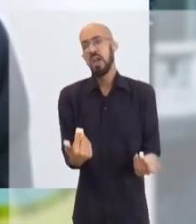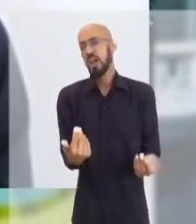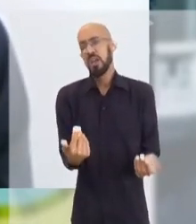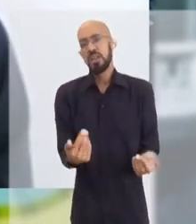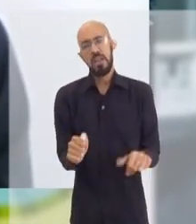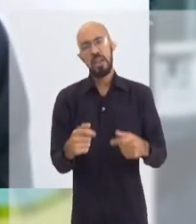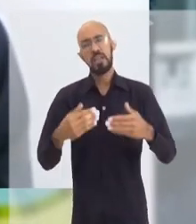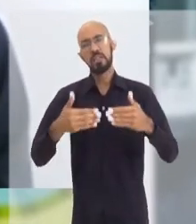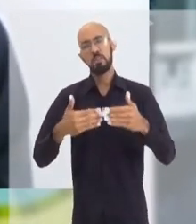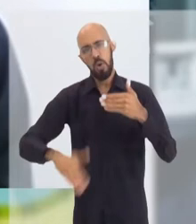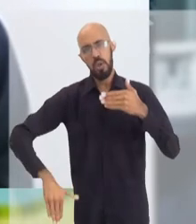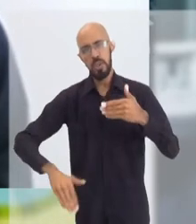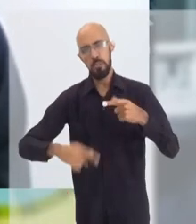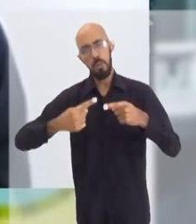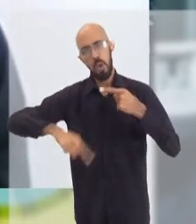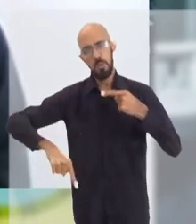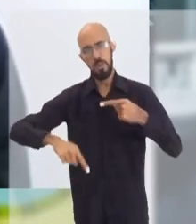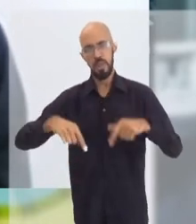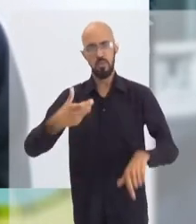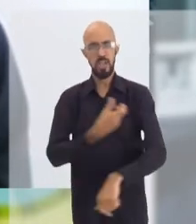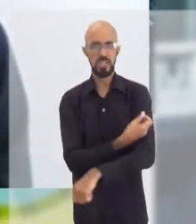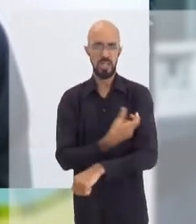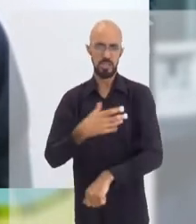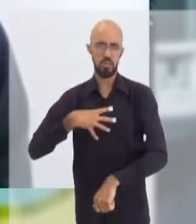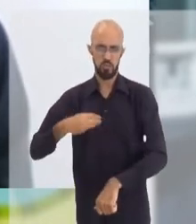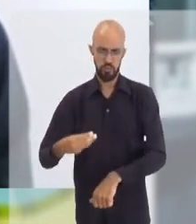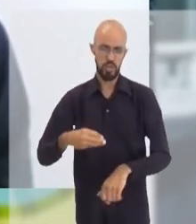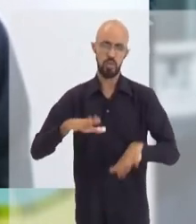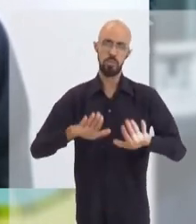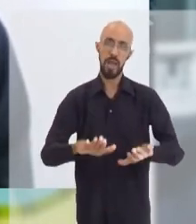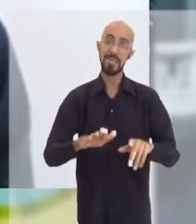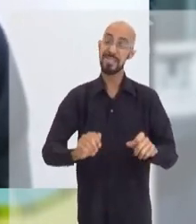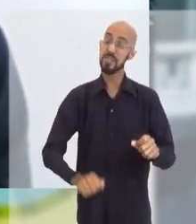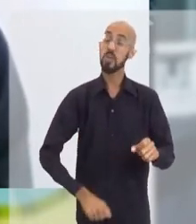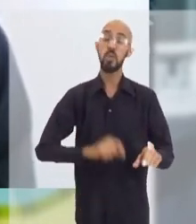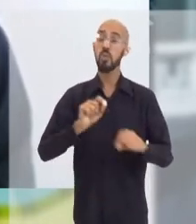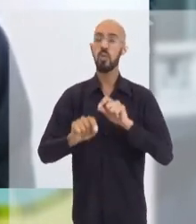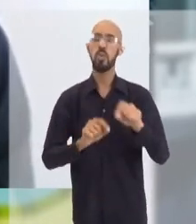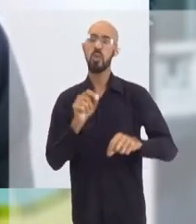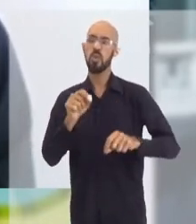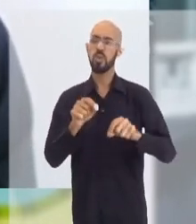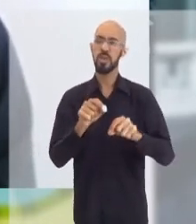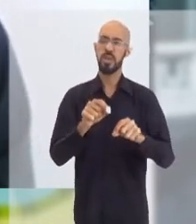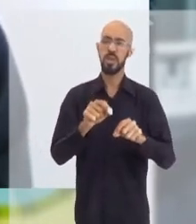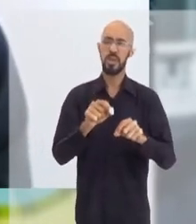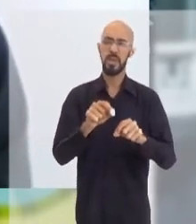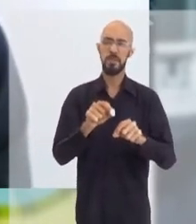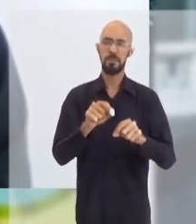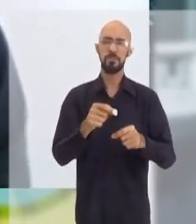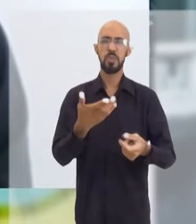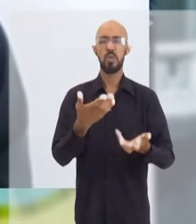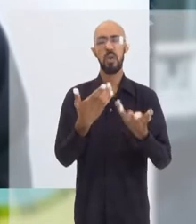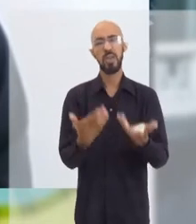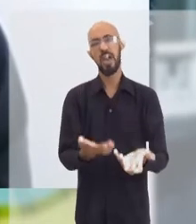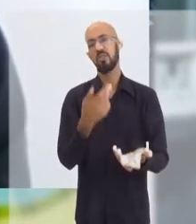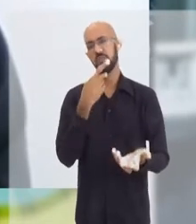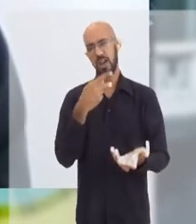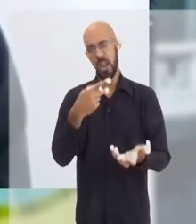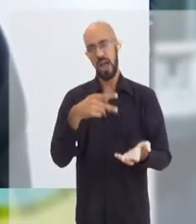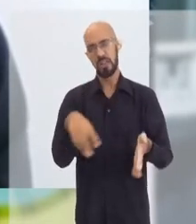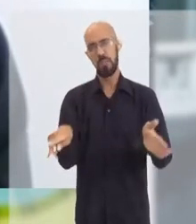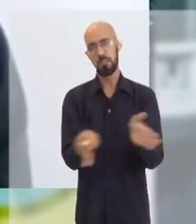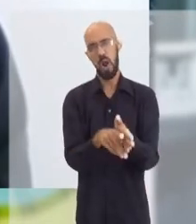hesitante em vacinar seus filhos. Mas a palavra da ciência, a palavra tranquilizadora aqui para os pais que nos